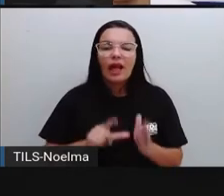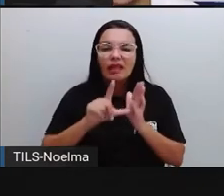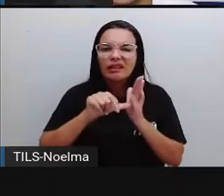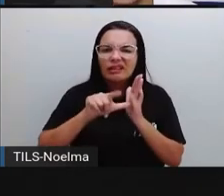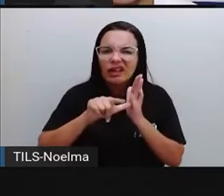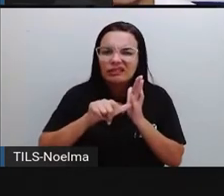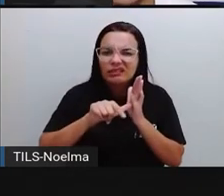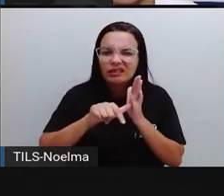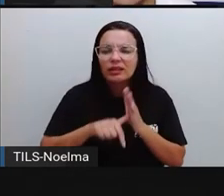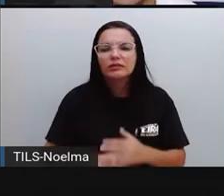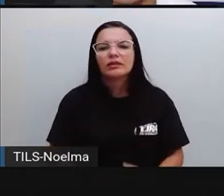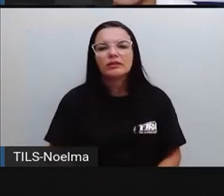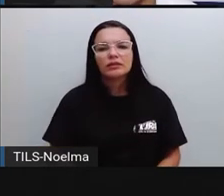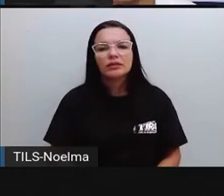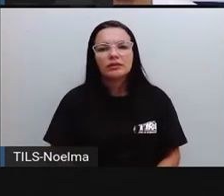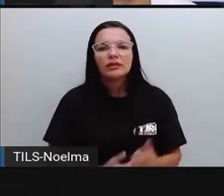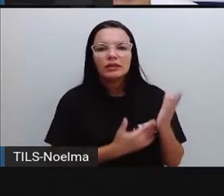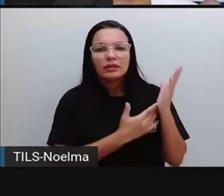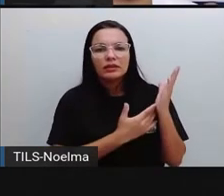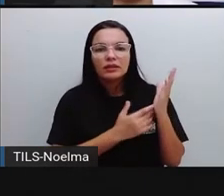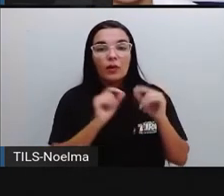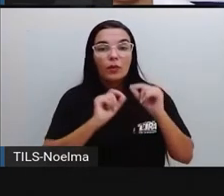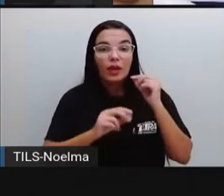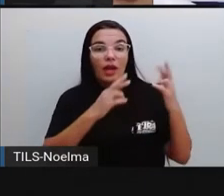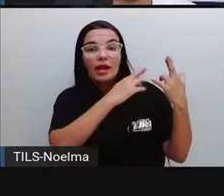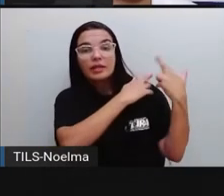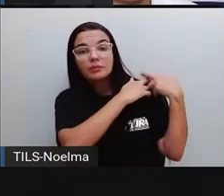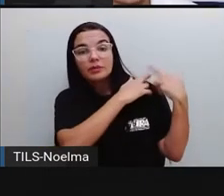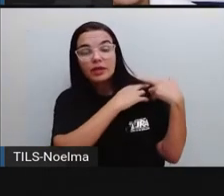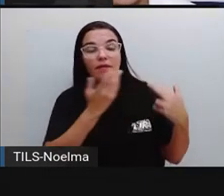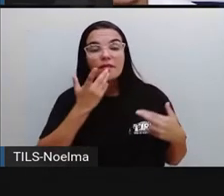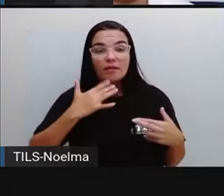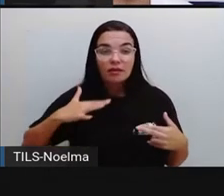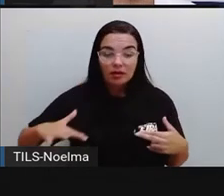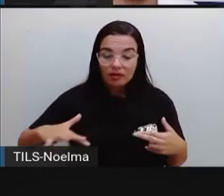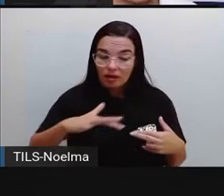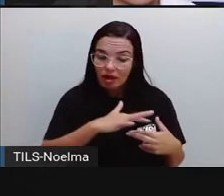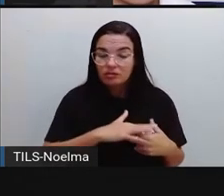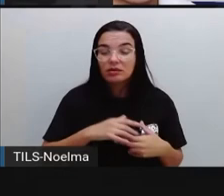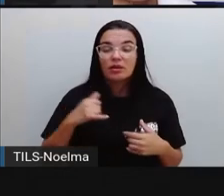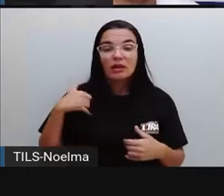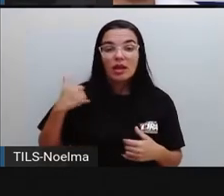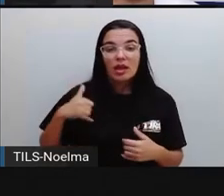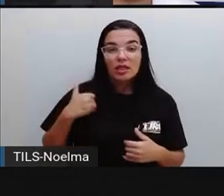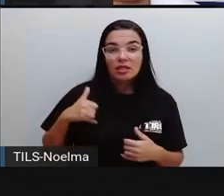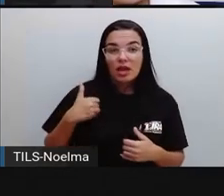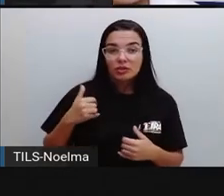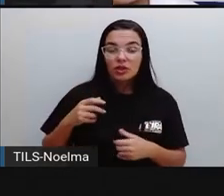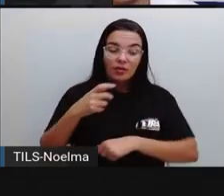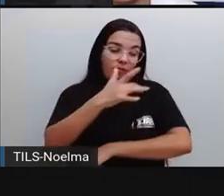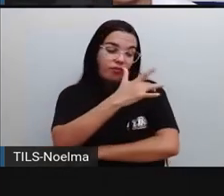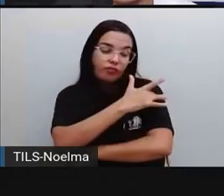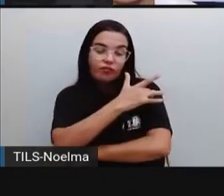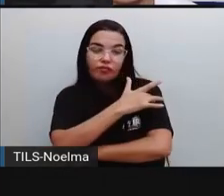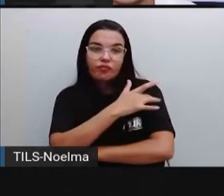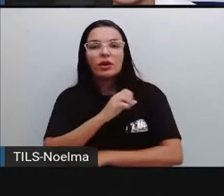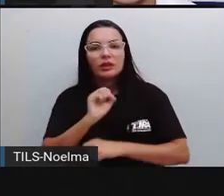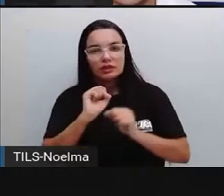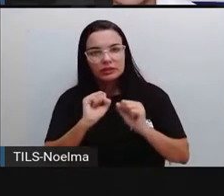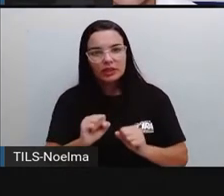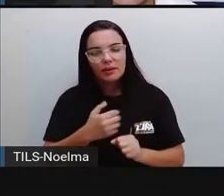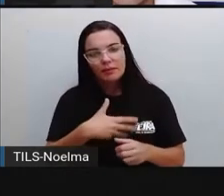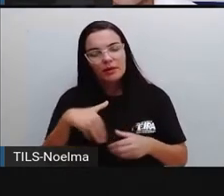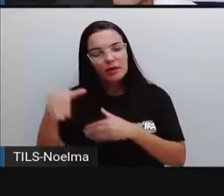Então, quem é o público-alvo, ó? Responsável de crianças em idade de vacinação,